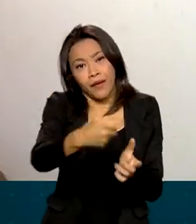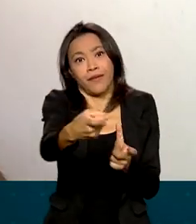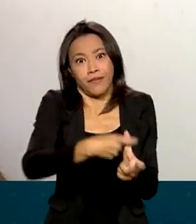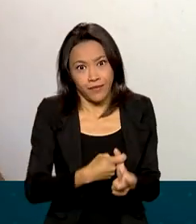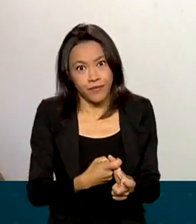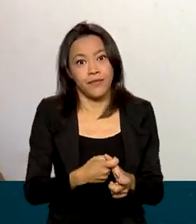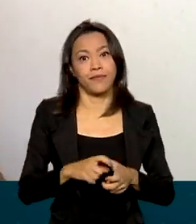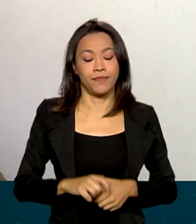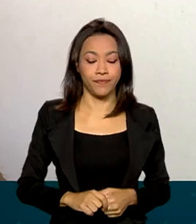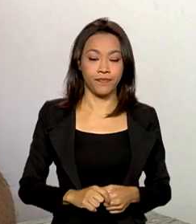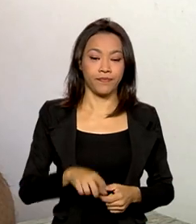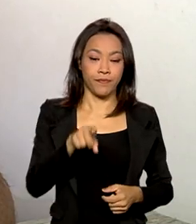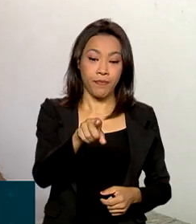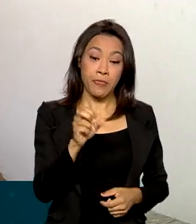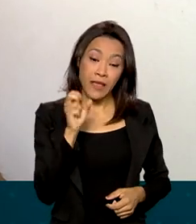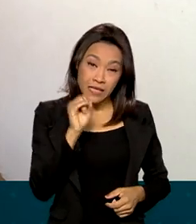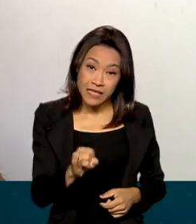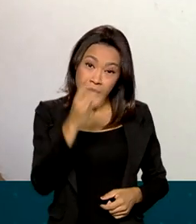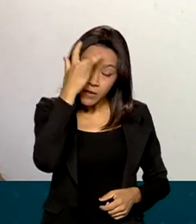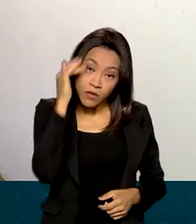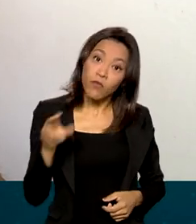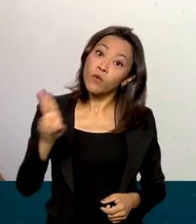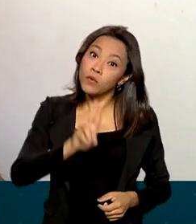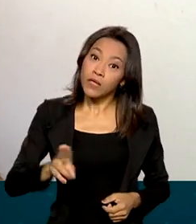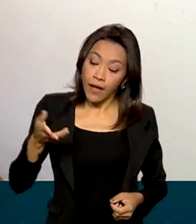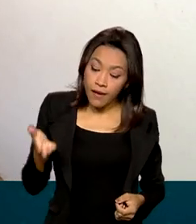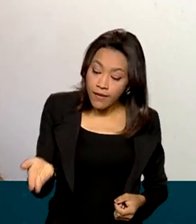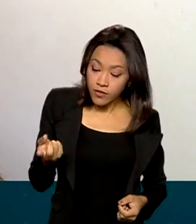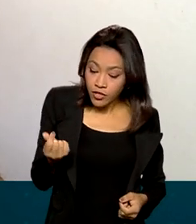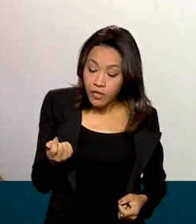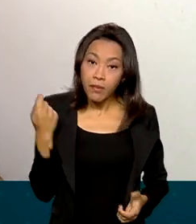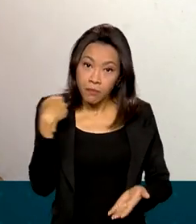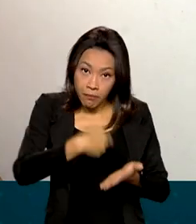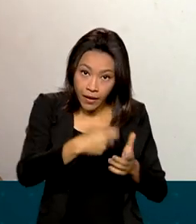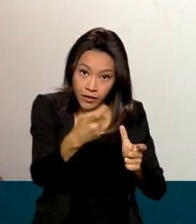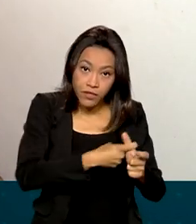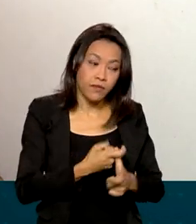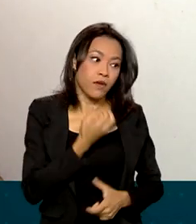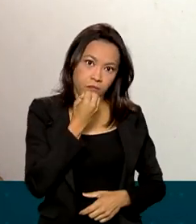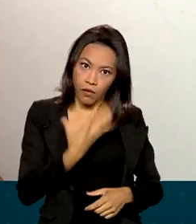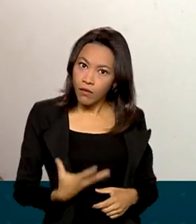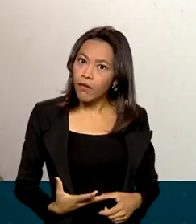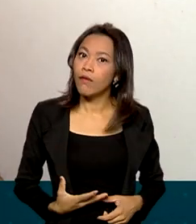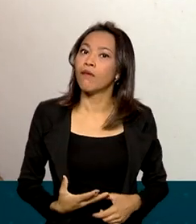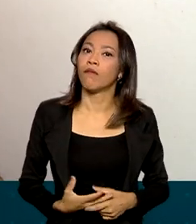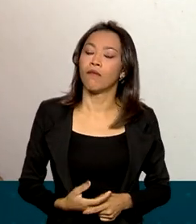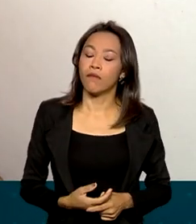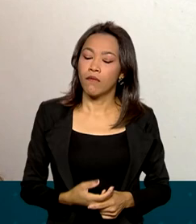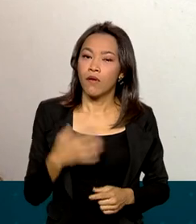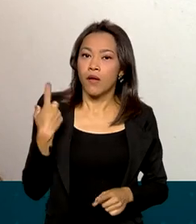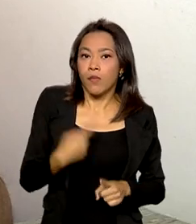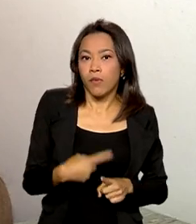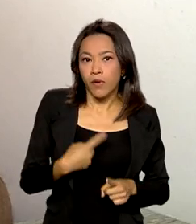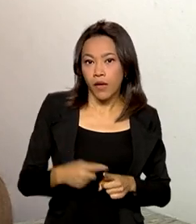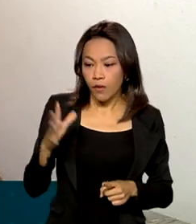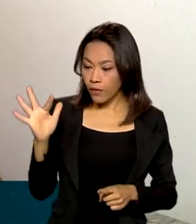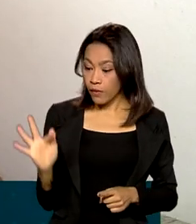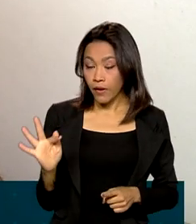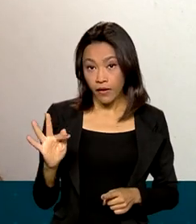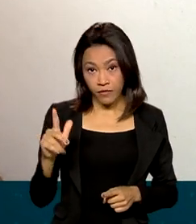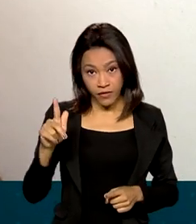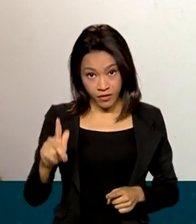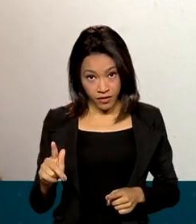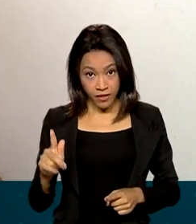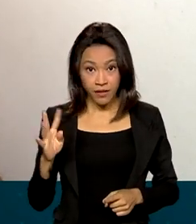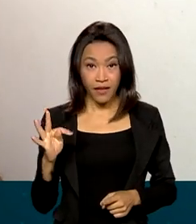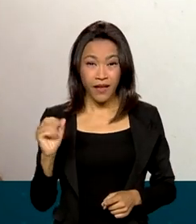Se as pessoas forem utilizar esse dinheiro para pagar dívida, é vantajoso. Por quê? Porque o rendimento que dá no FGTS é